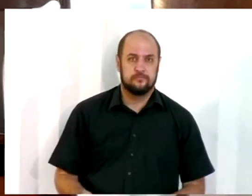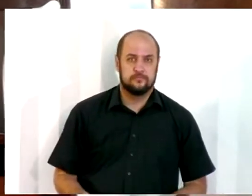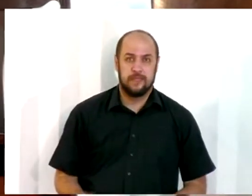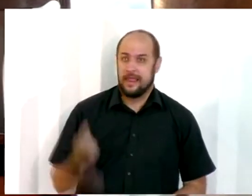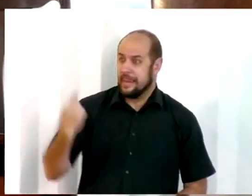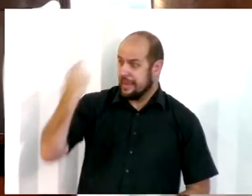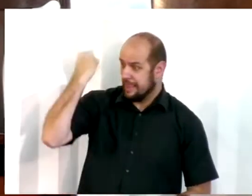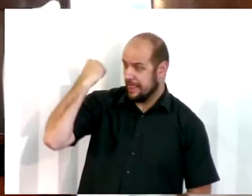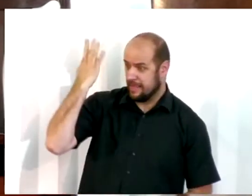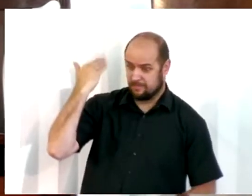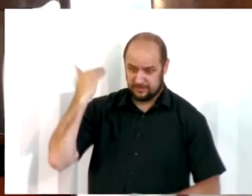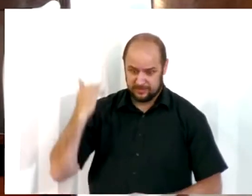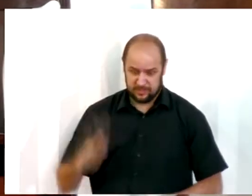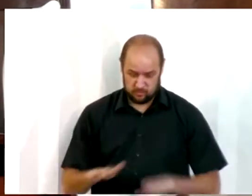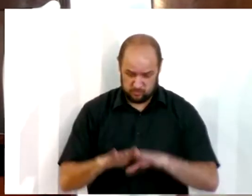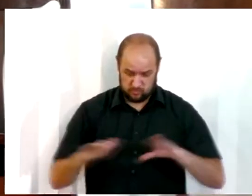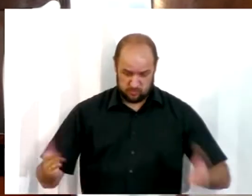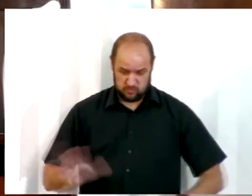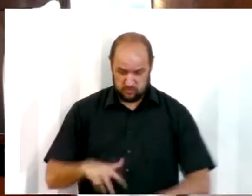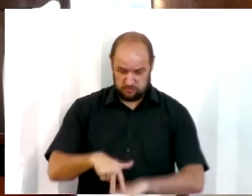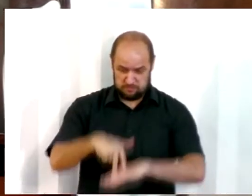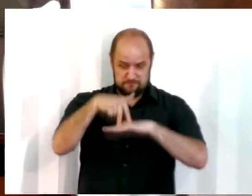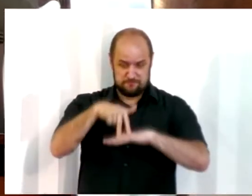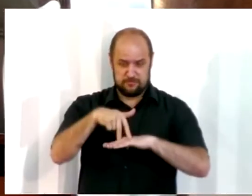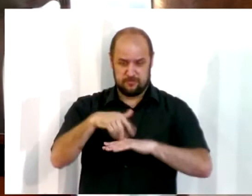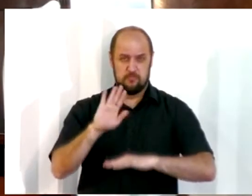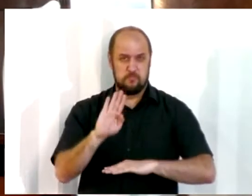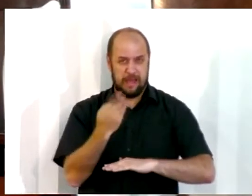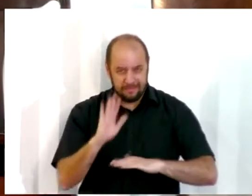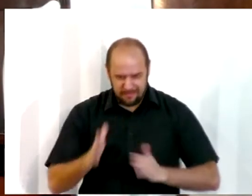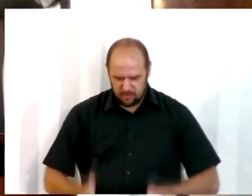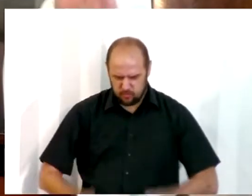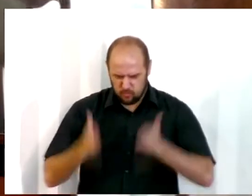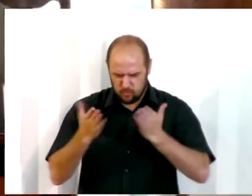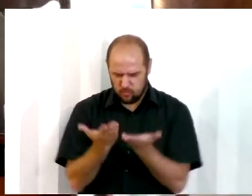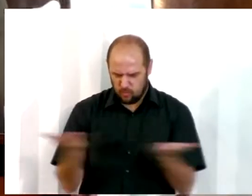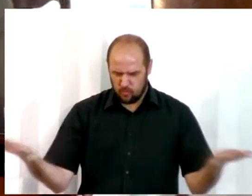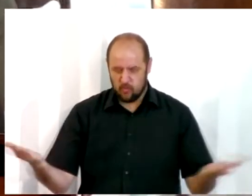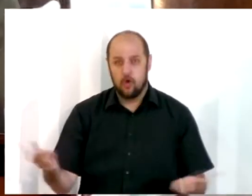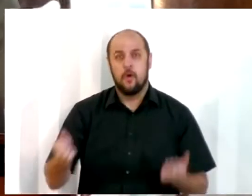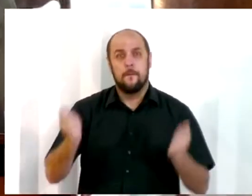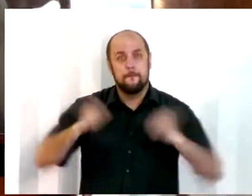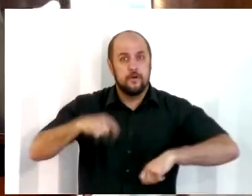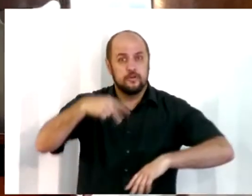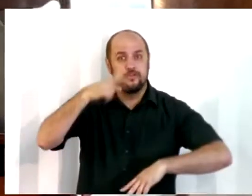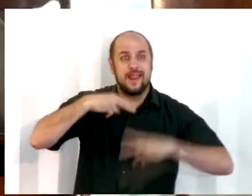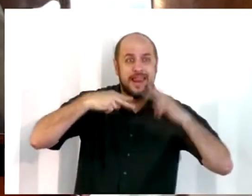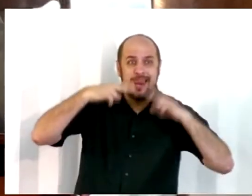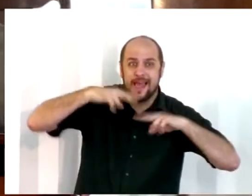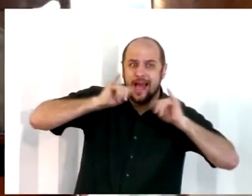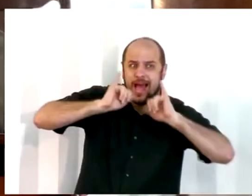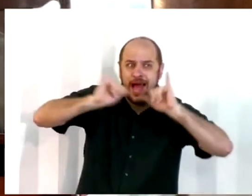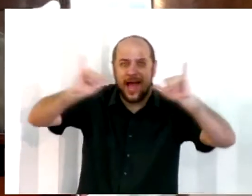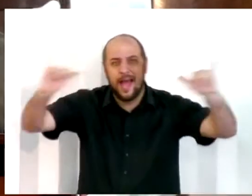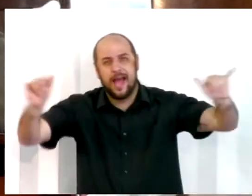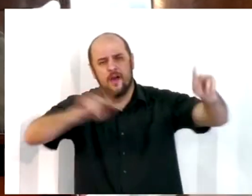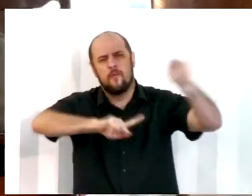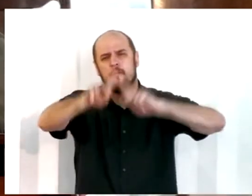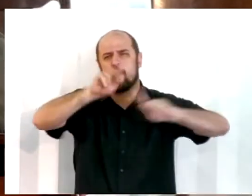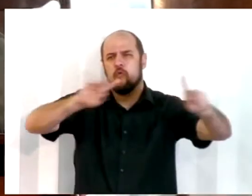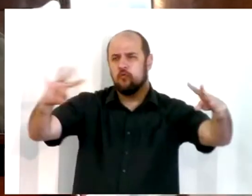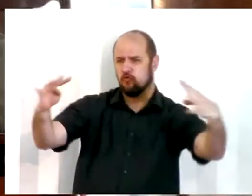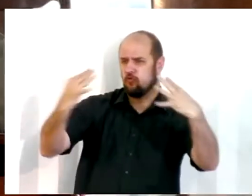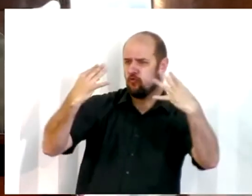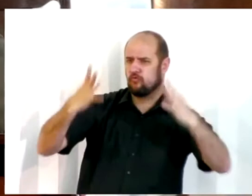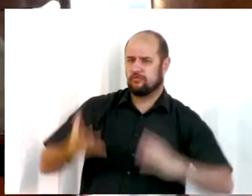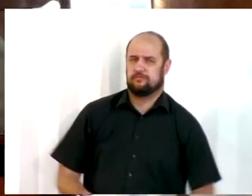Um púlpito mais elevado para que Esdras lesse o livro e toda a multidão escutasse a palavra. E creio eu que naquele tempo não tinha